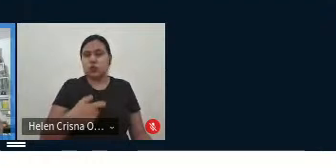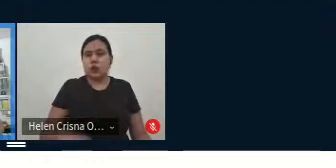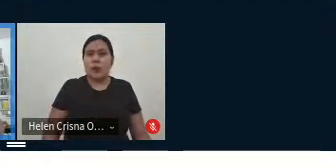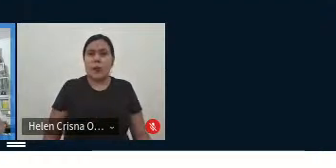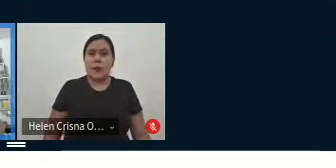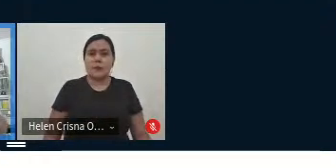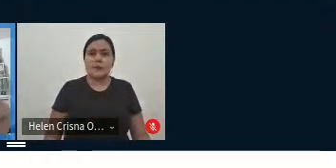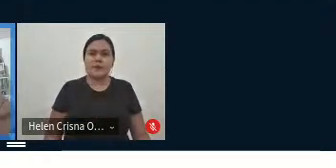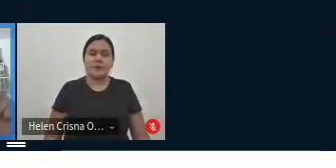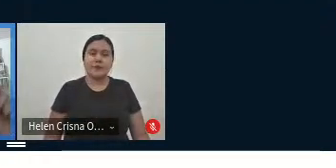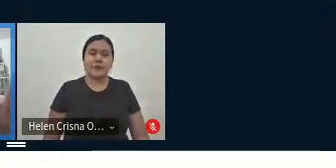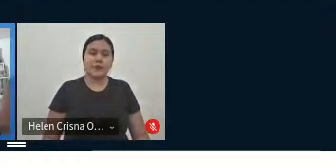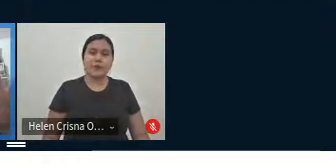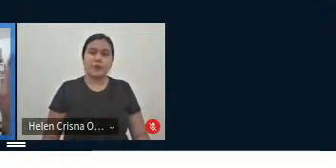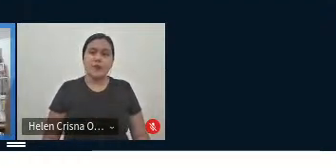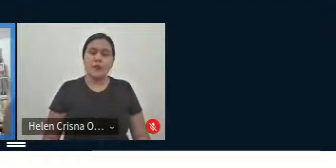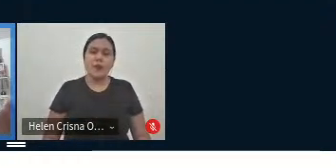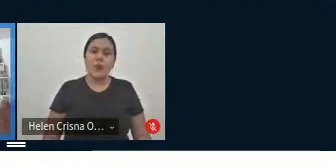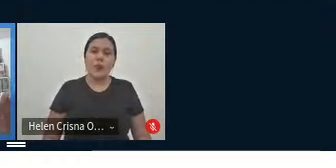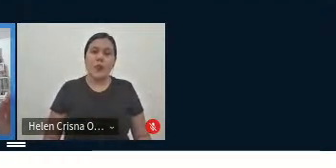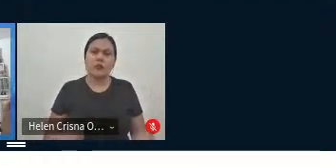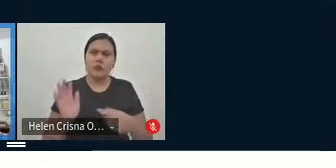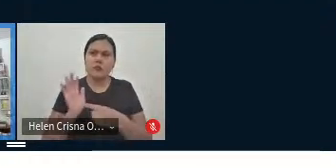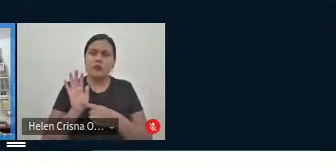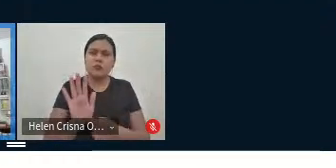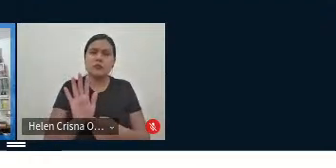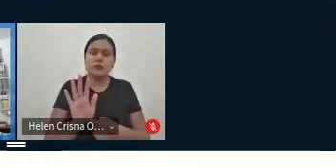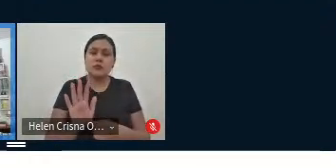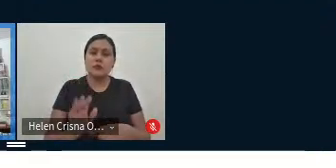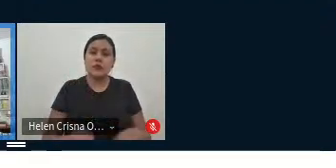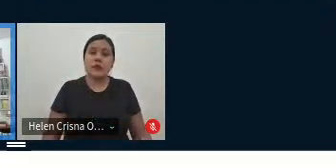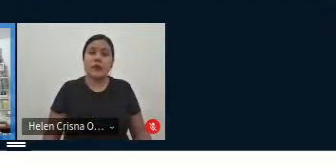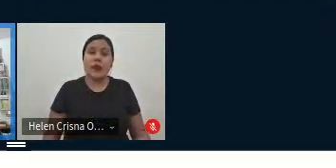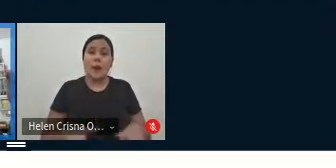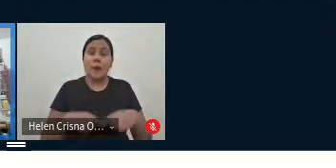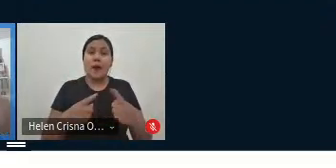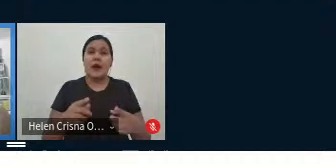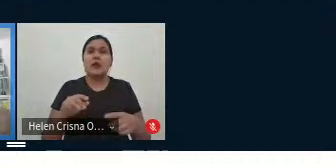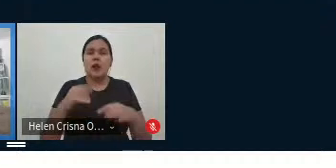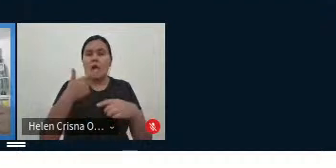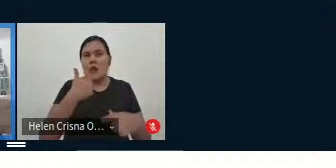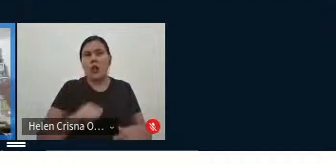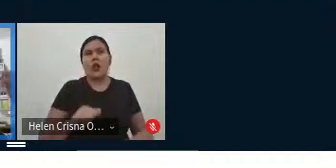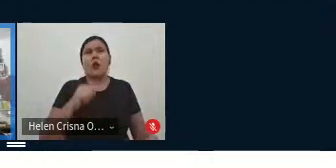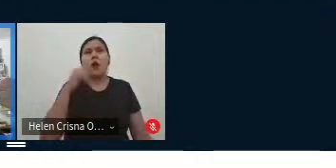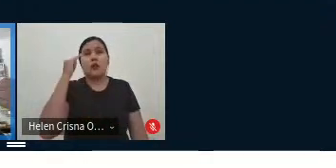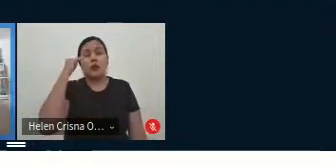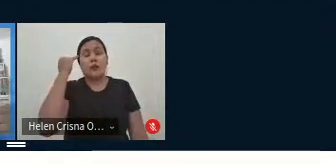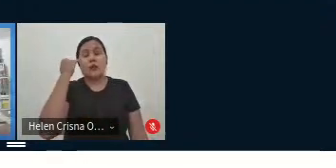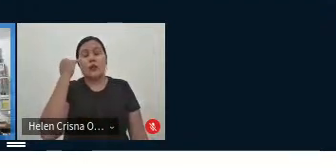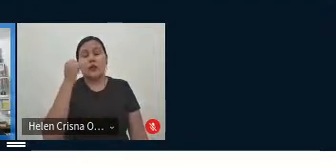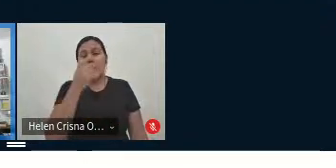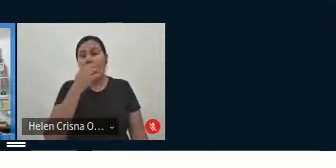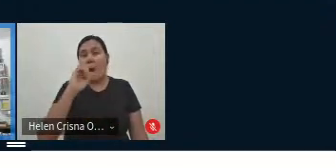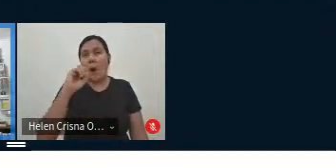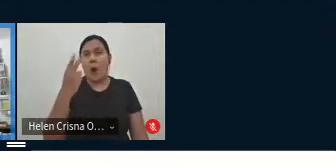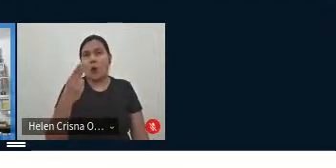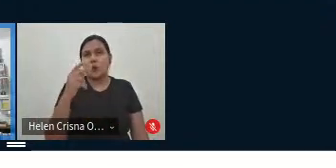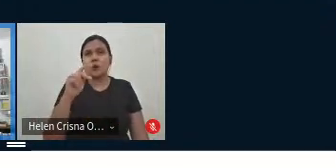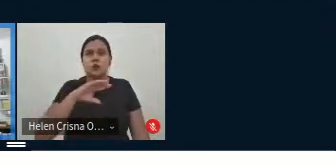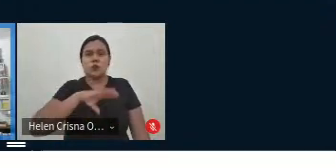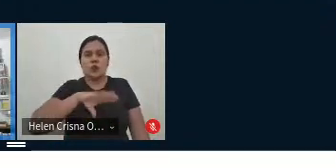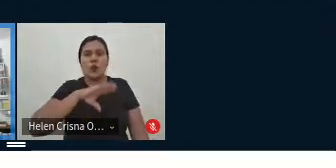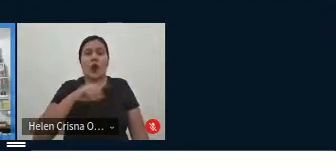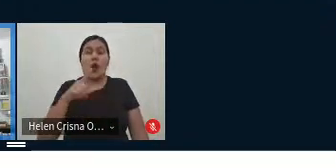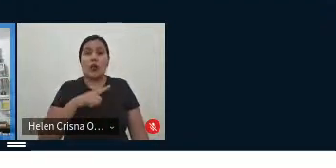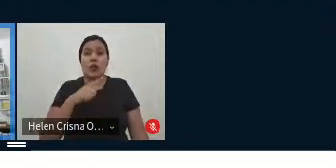ele apareça elíptico, ele não aparece, mas tem que colocar na língua japonesa como no português, na diferença do português, você tem que